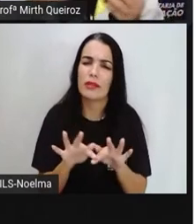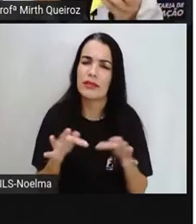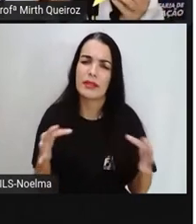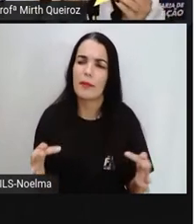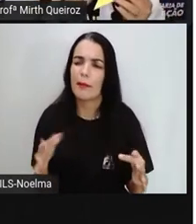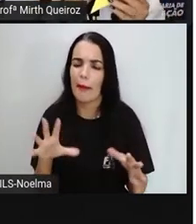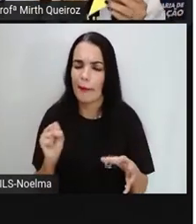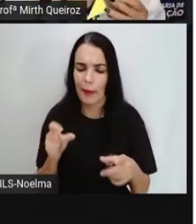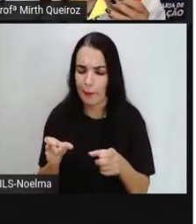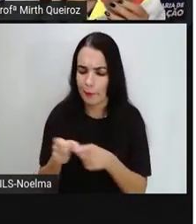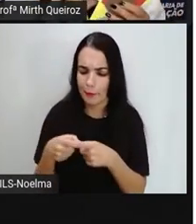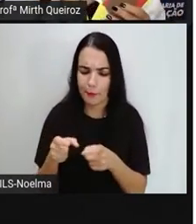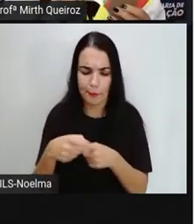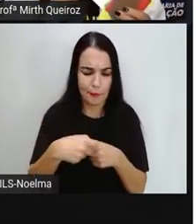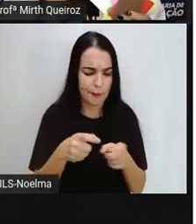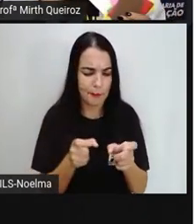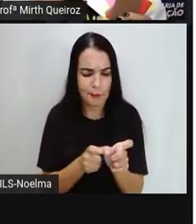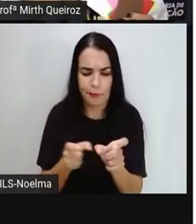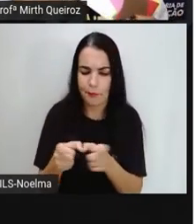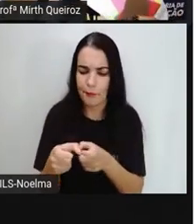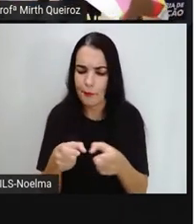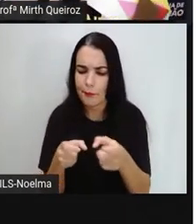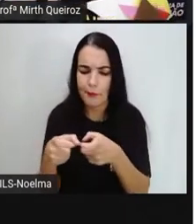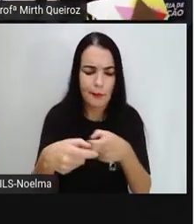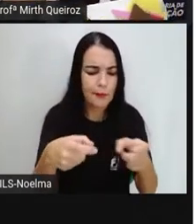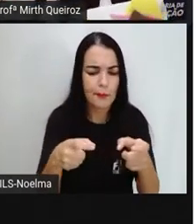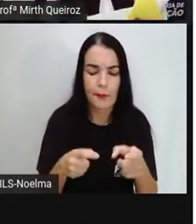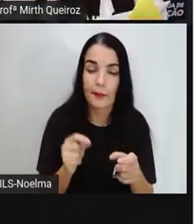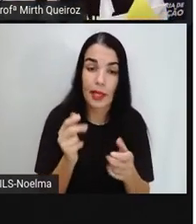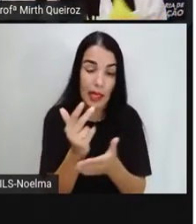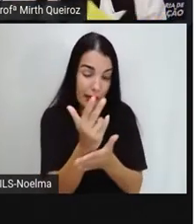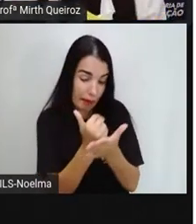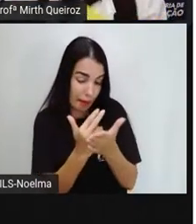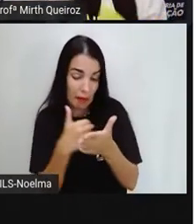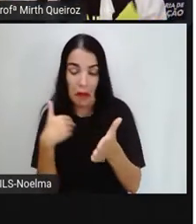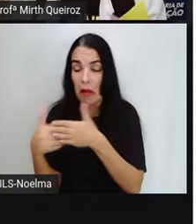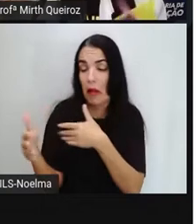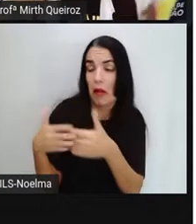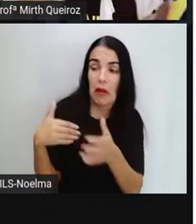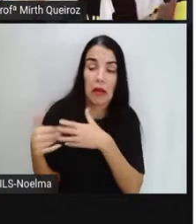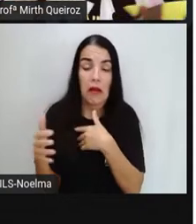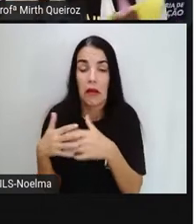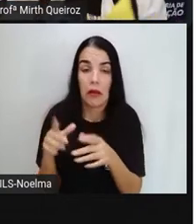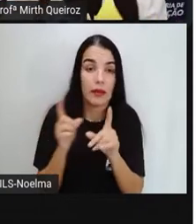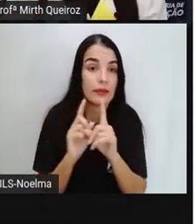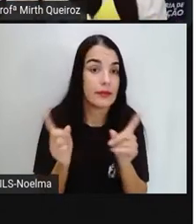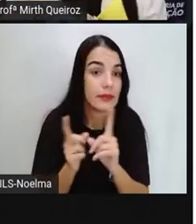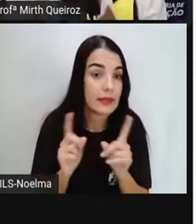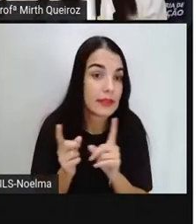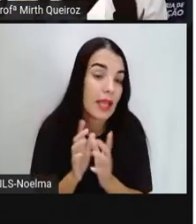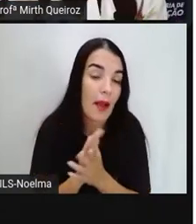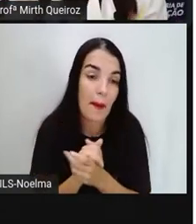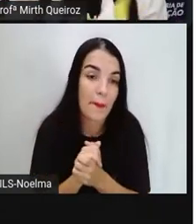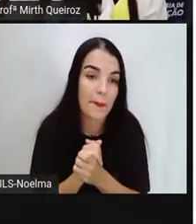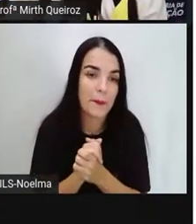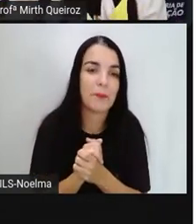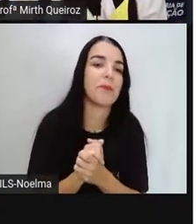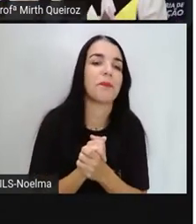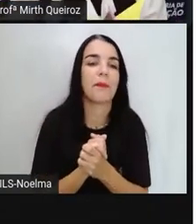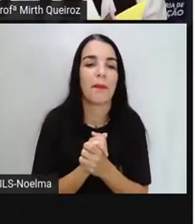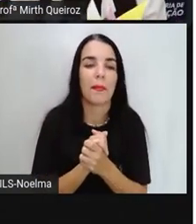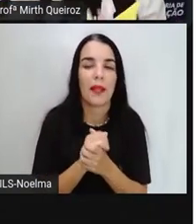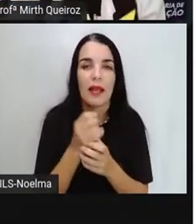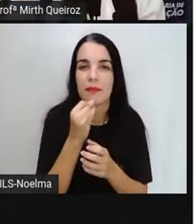Nós pegarmos essas peças e ir fazendo figuras aleatórias. Ah, vou usar aqui um